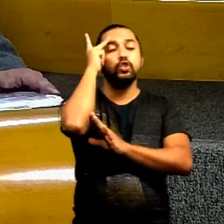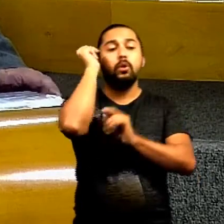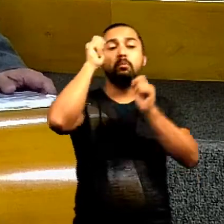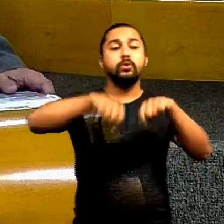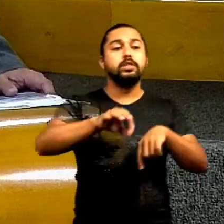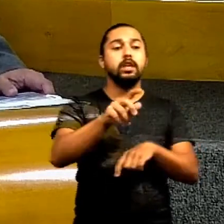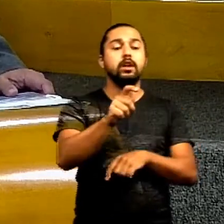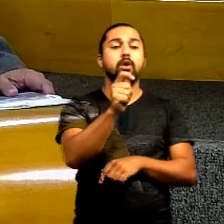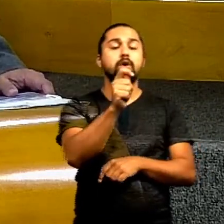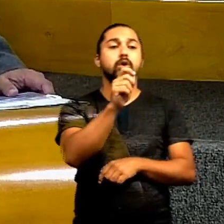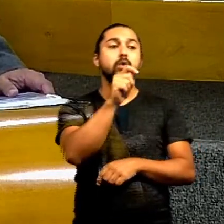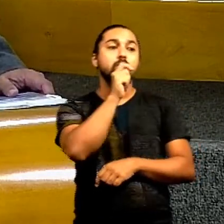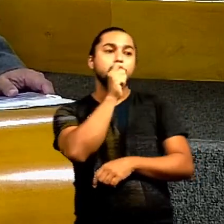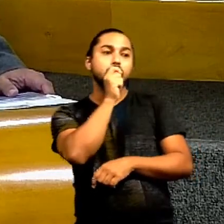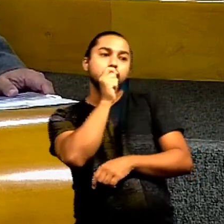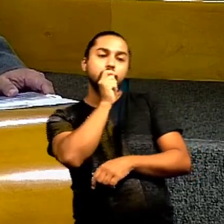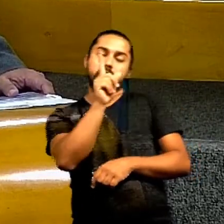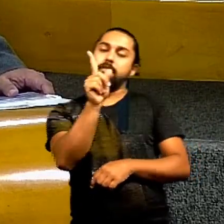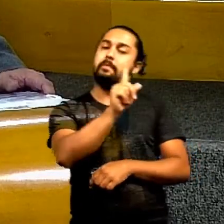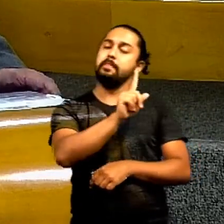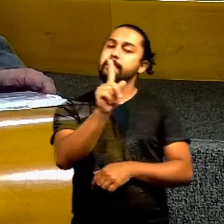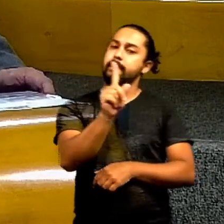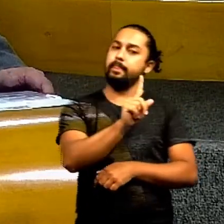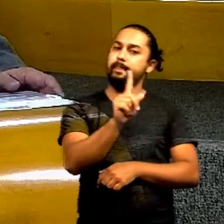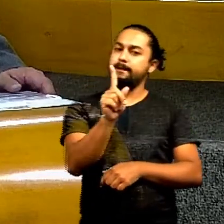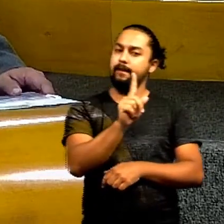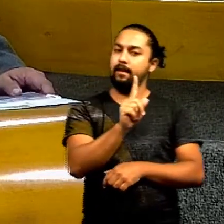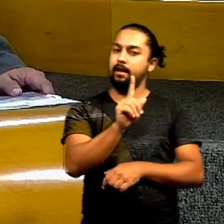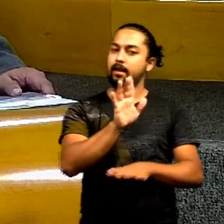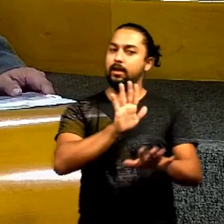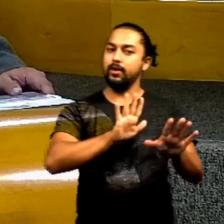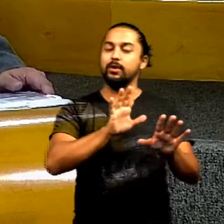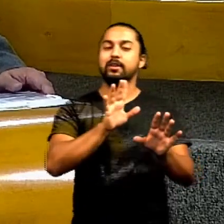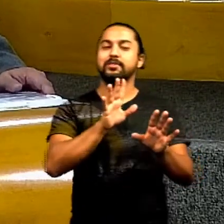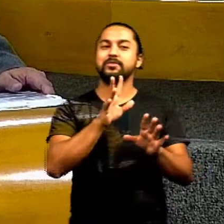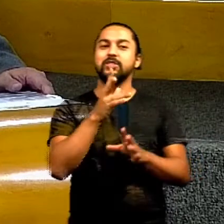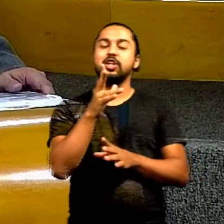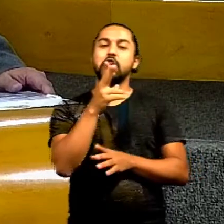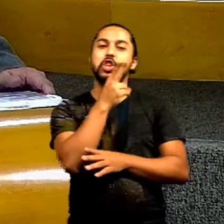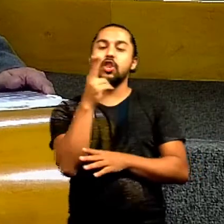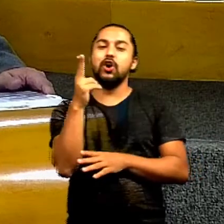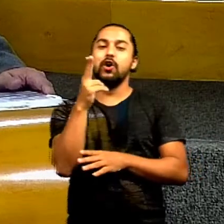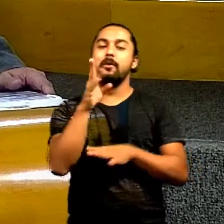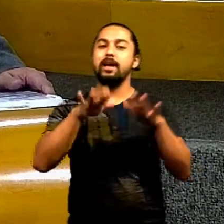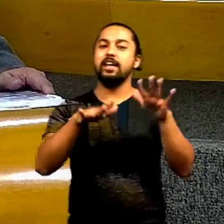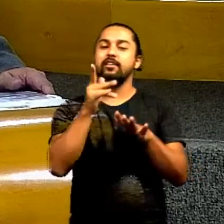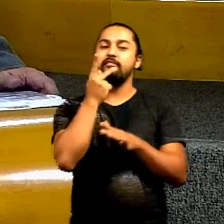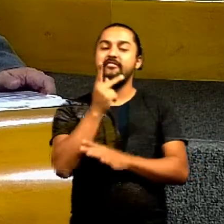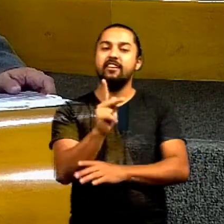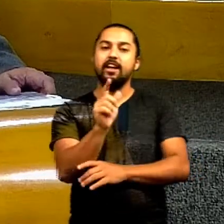fumar maconha não o chamado cigarrinho do capeta né todo mundo chama assim